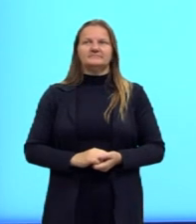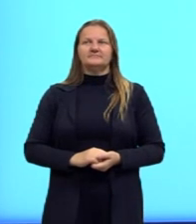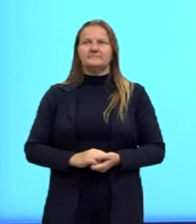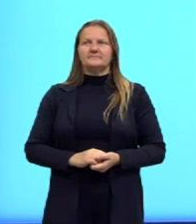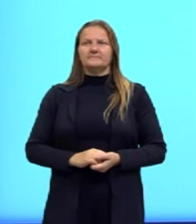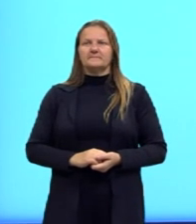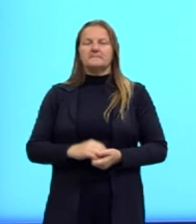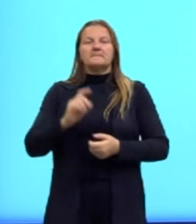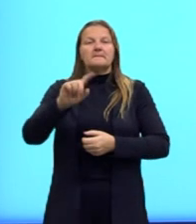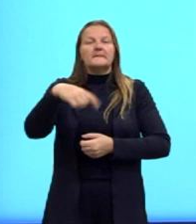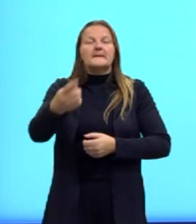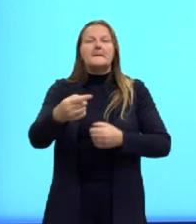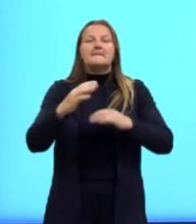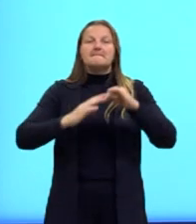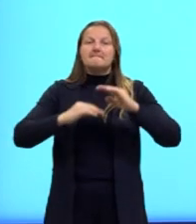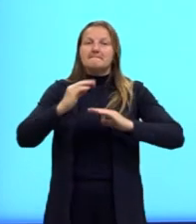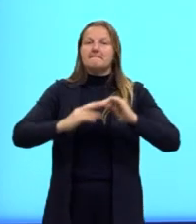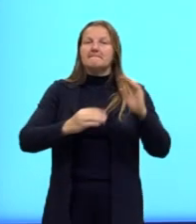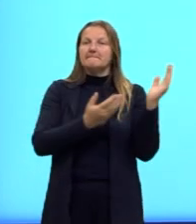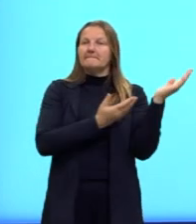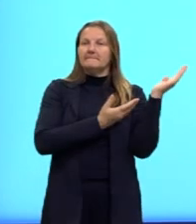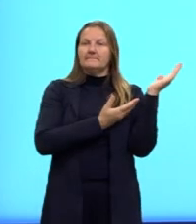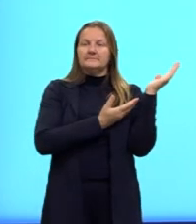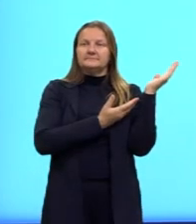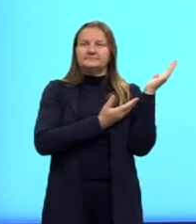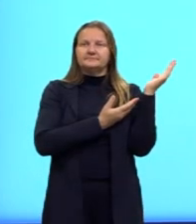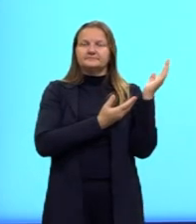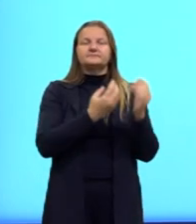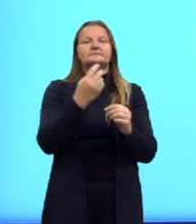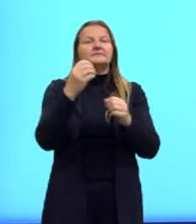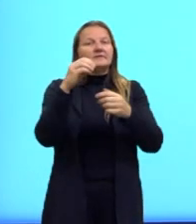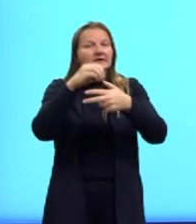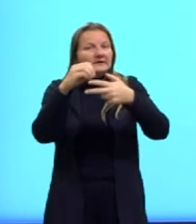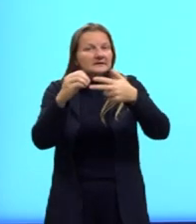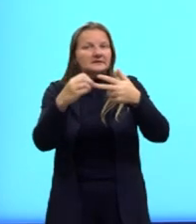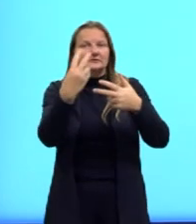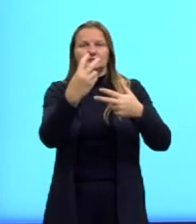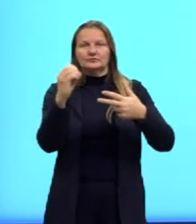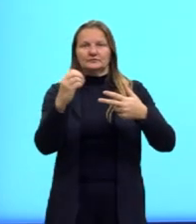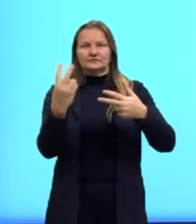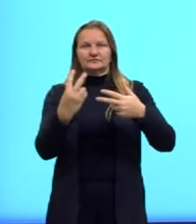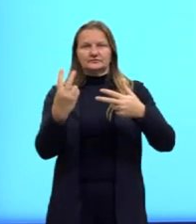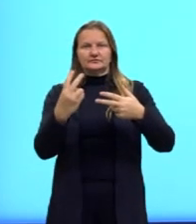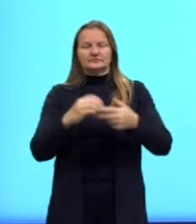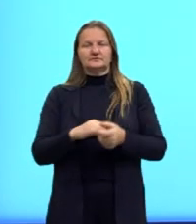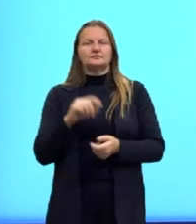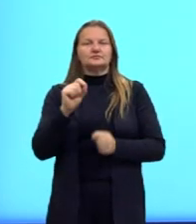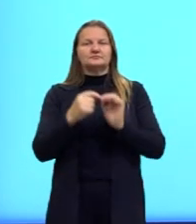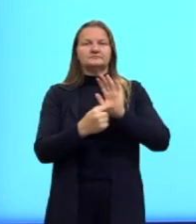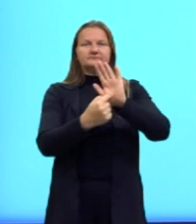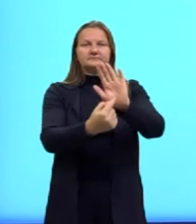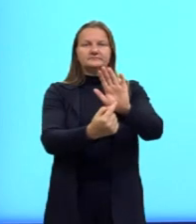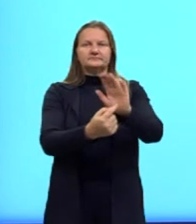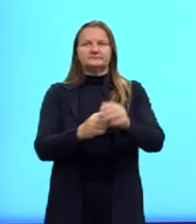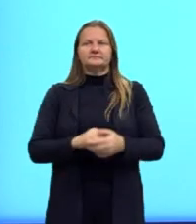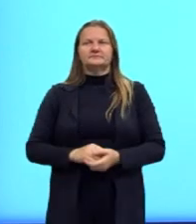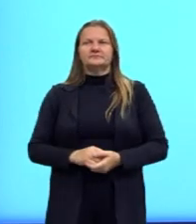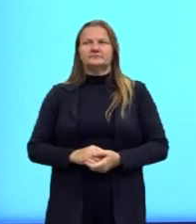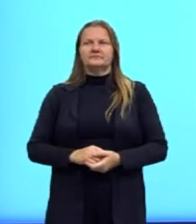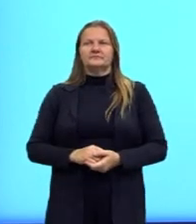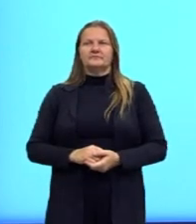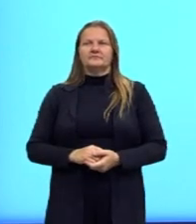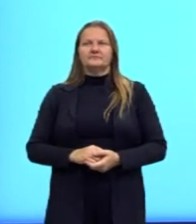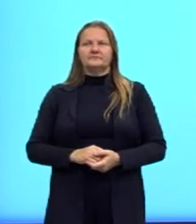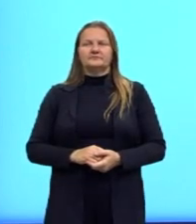A próxima questão, gente, ainda do Enem de 2022, a nossa questão traz o seguinte. Um brinquedo